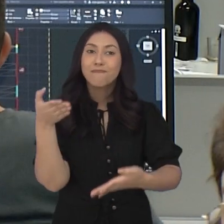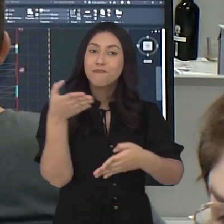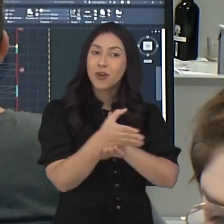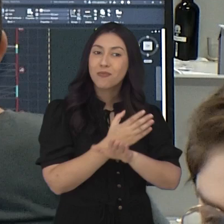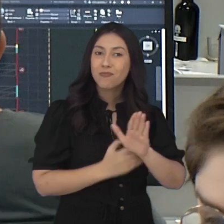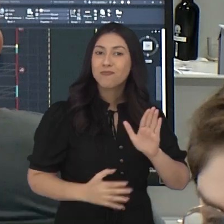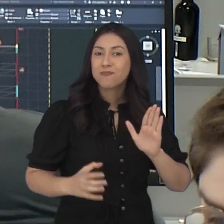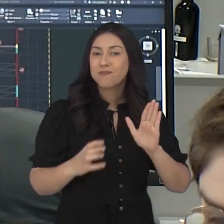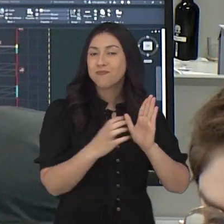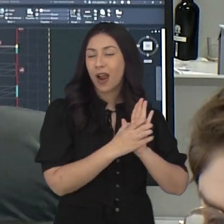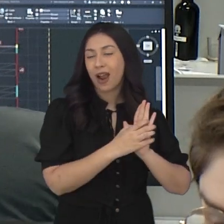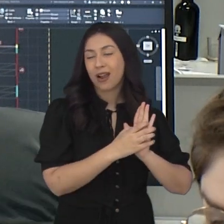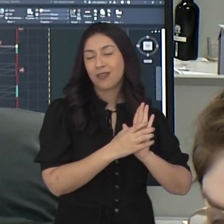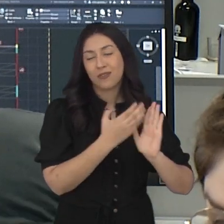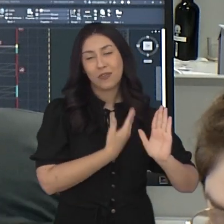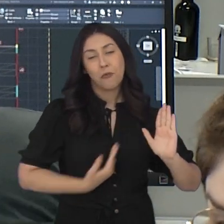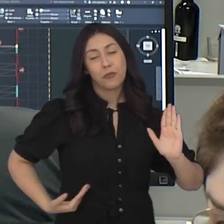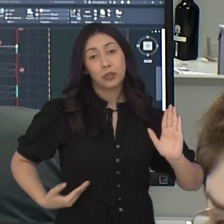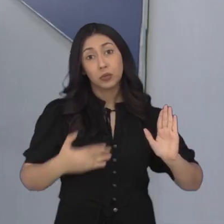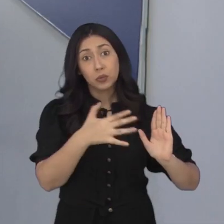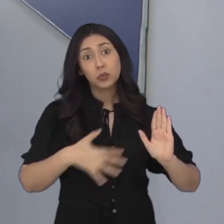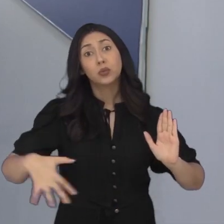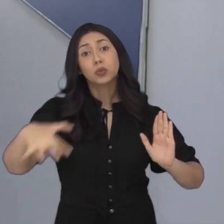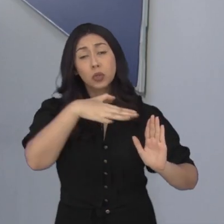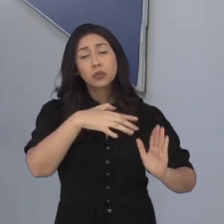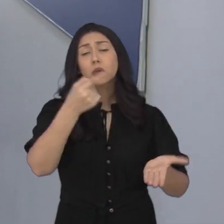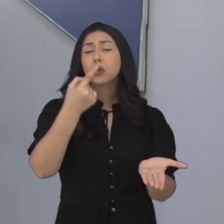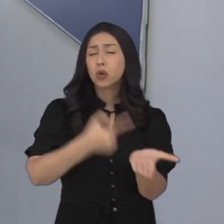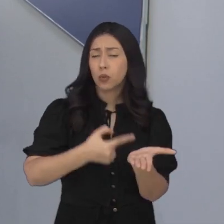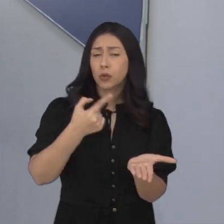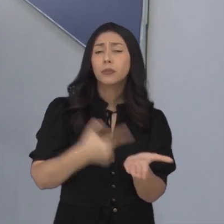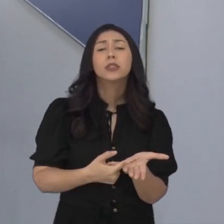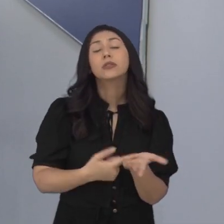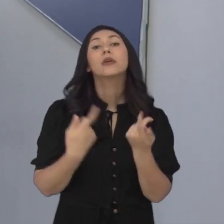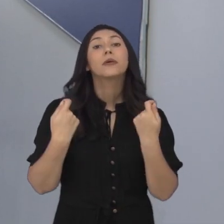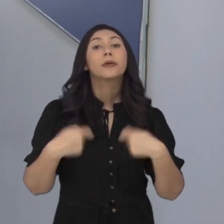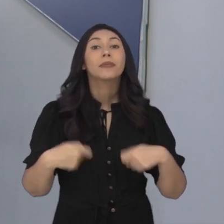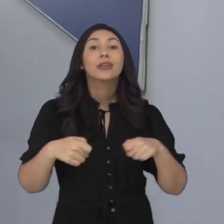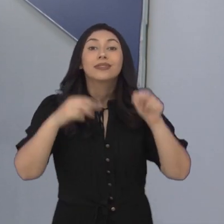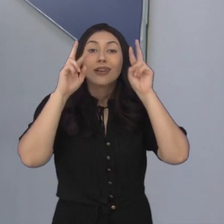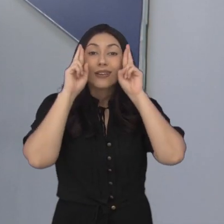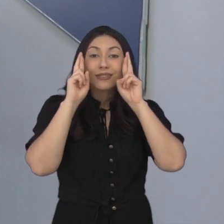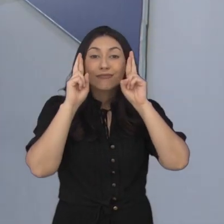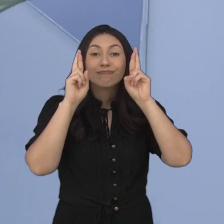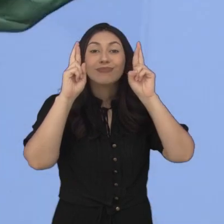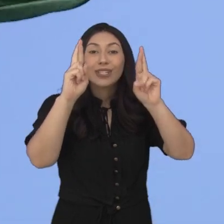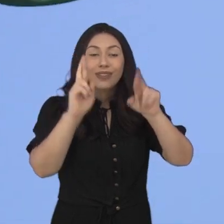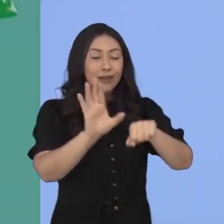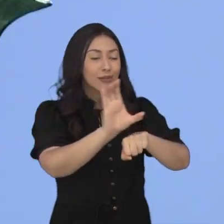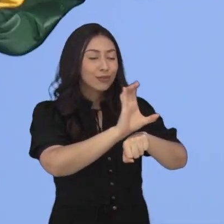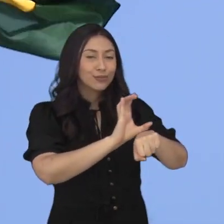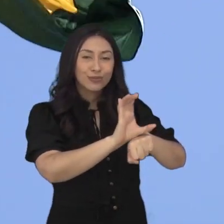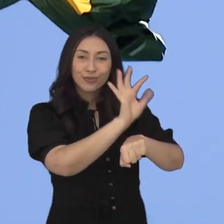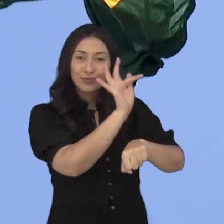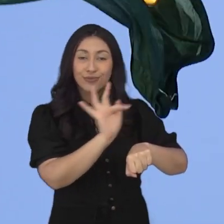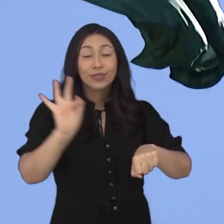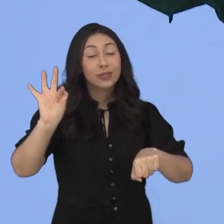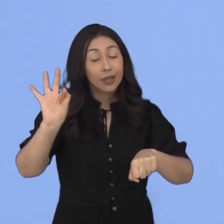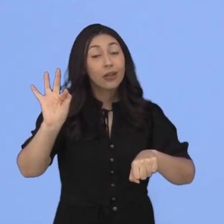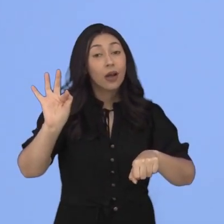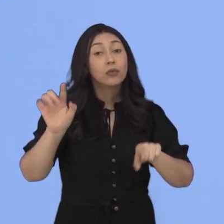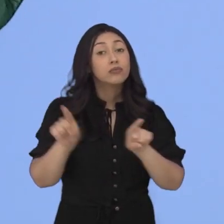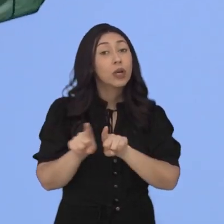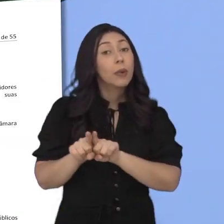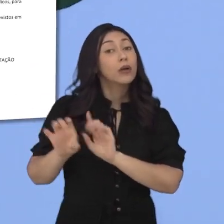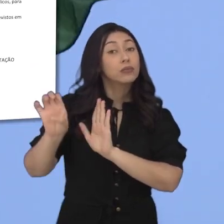gestão pública, todos os servidores assumem um compromisso, precisam respeitar o que diz a Constituição